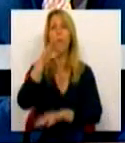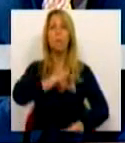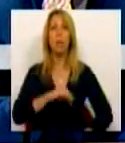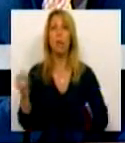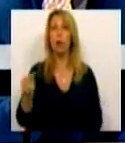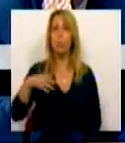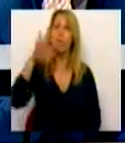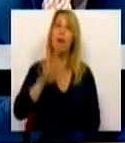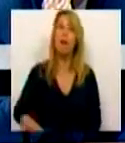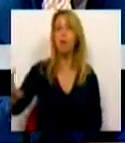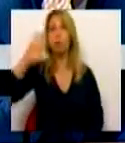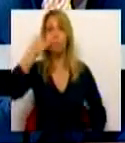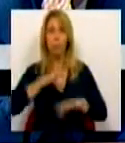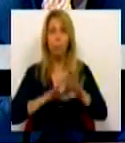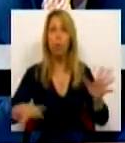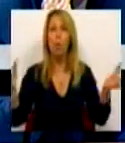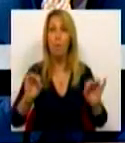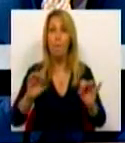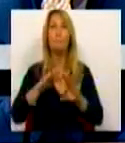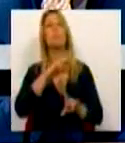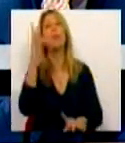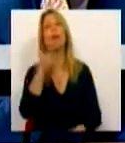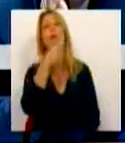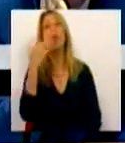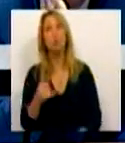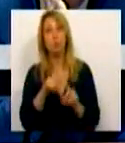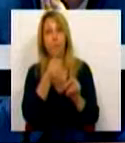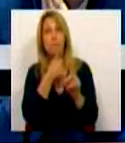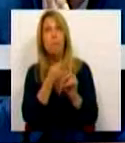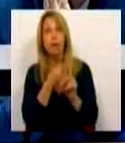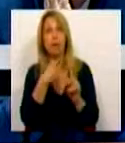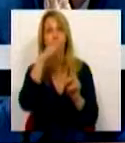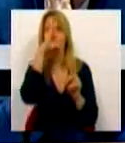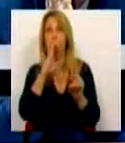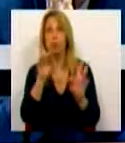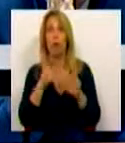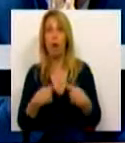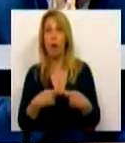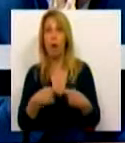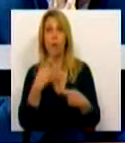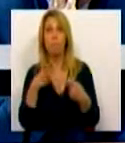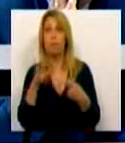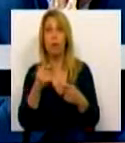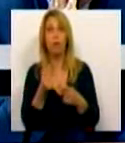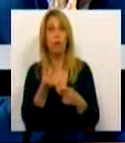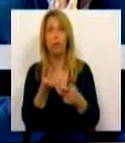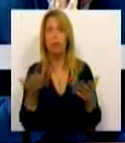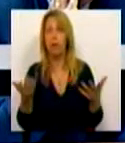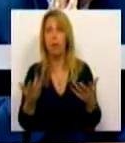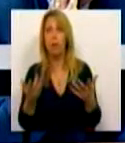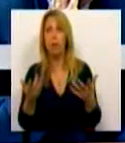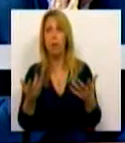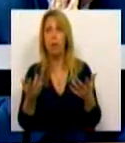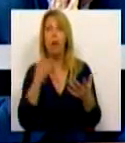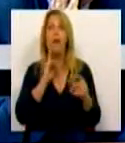Segundo lugar, com esta medida o Estado não despende dinheiro. O Estado recebe, beneficia menos